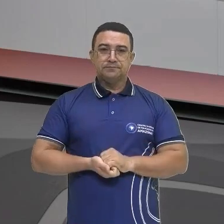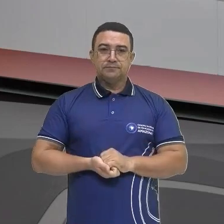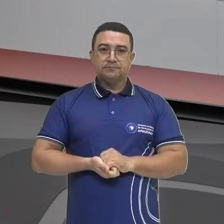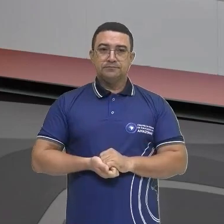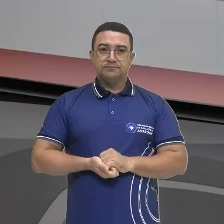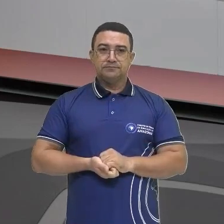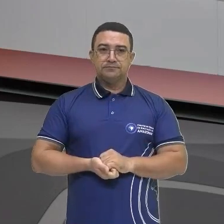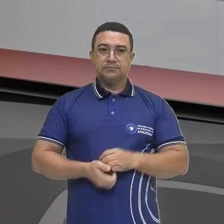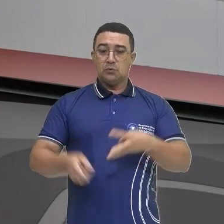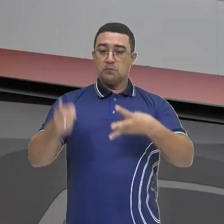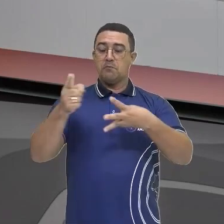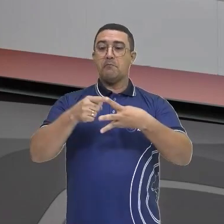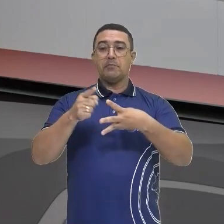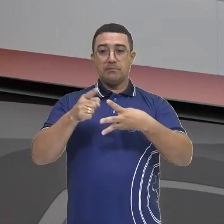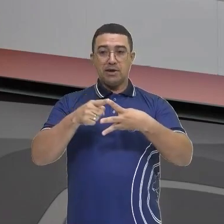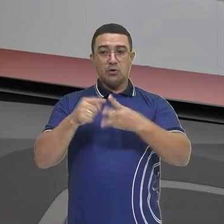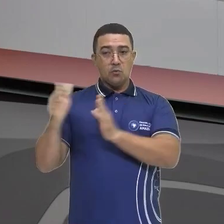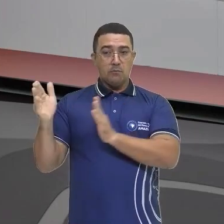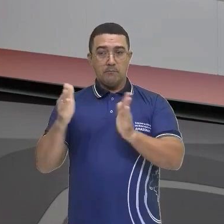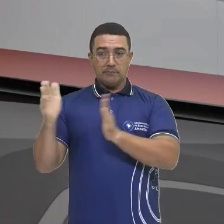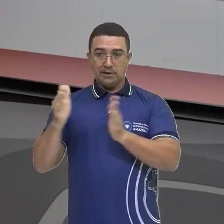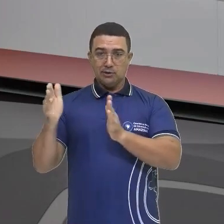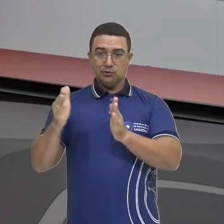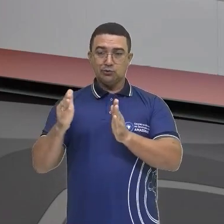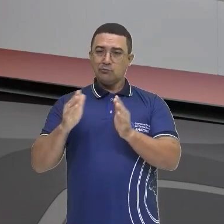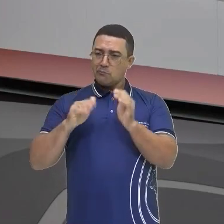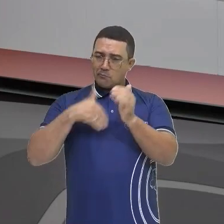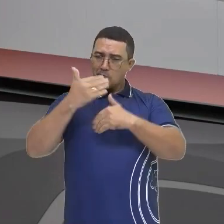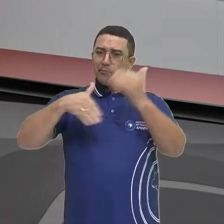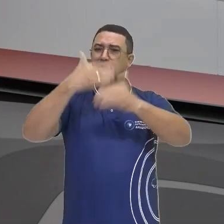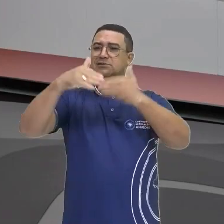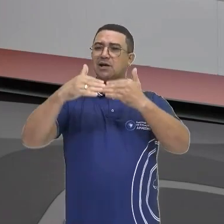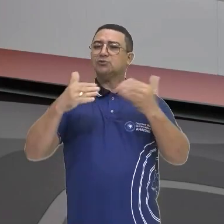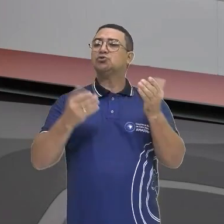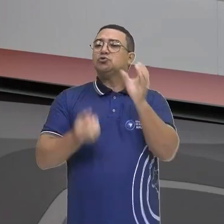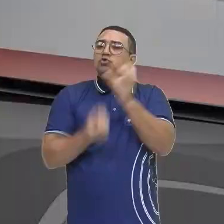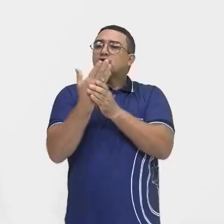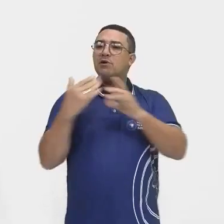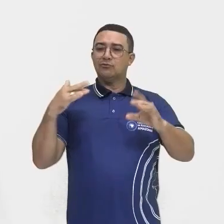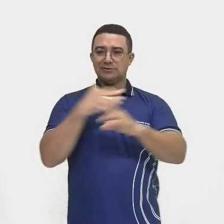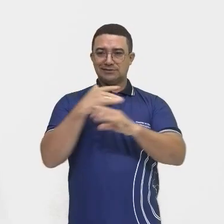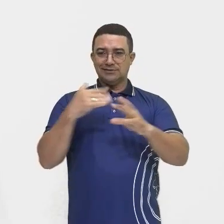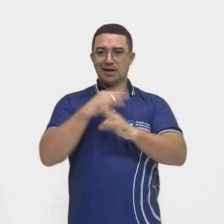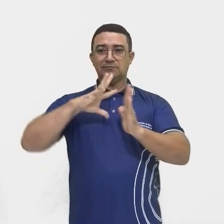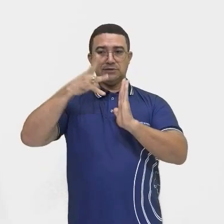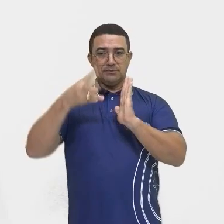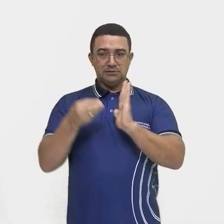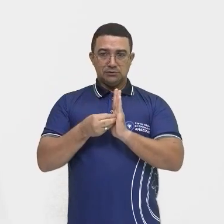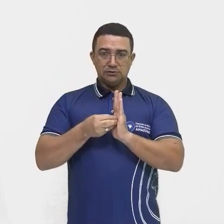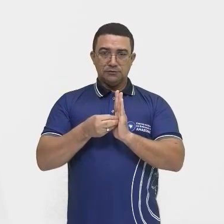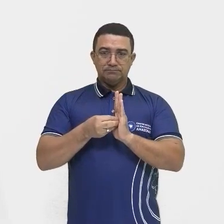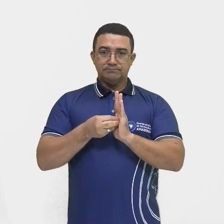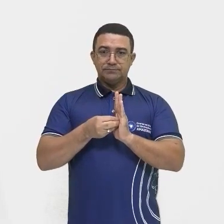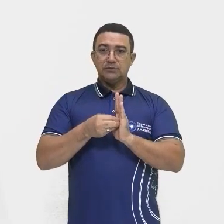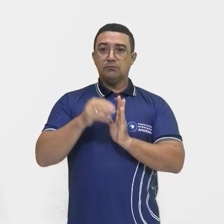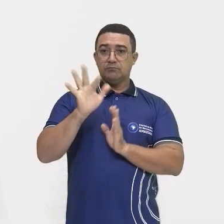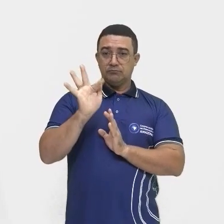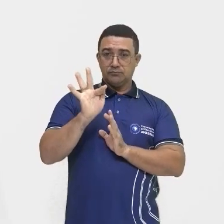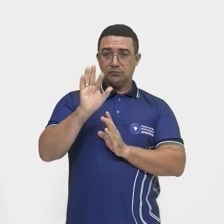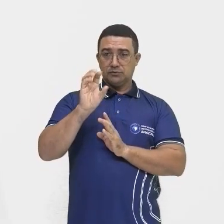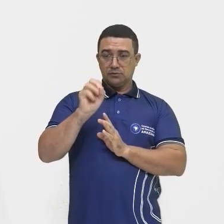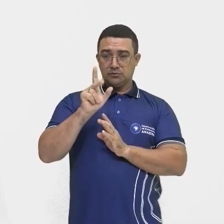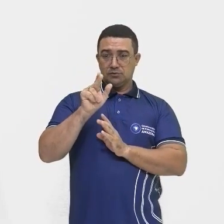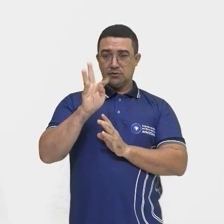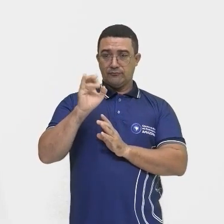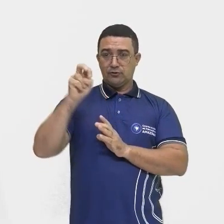primeiro, que é o primeiro período, né? Nesse processo de urbanização da Amazônia, Fortins e Aldeias